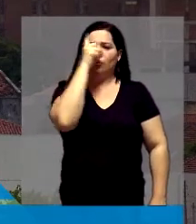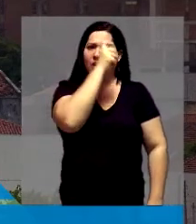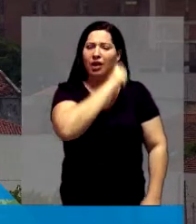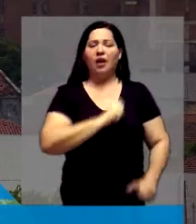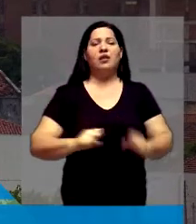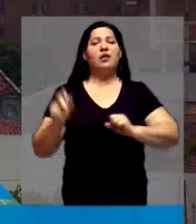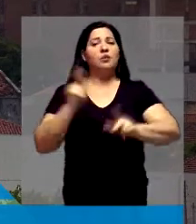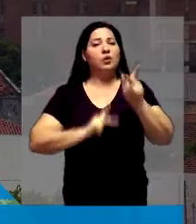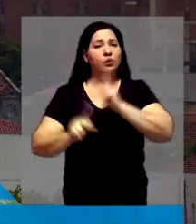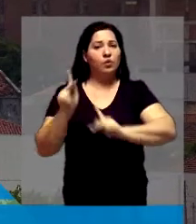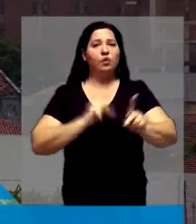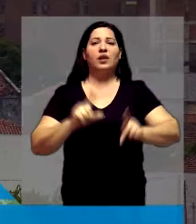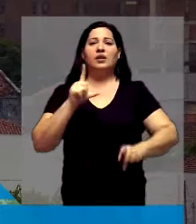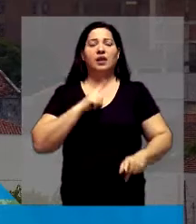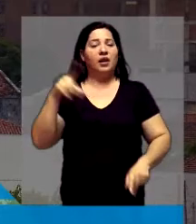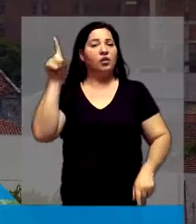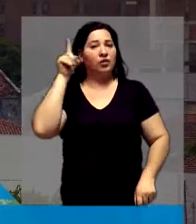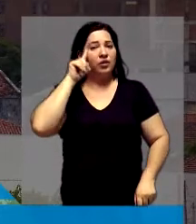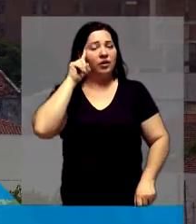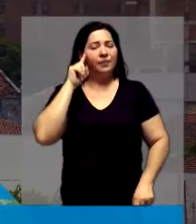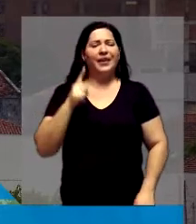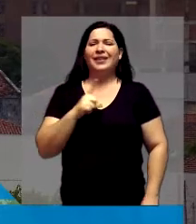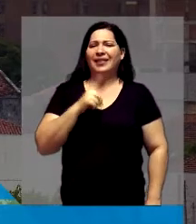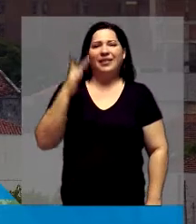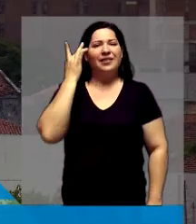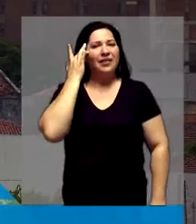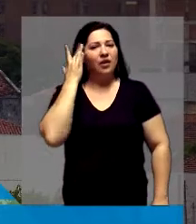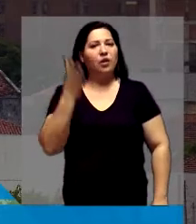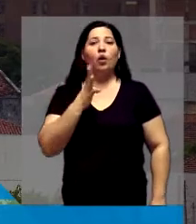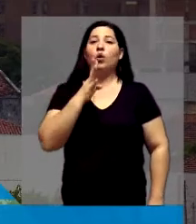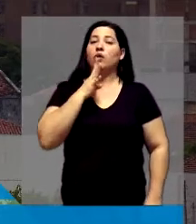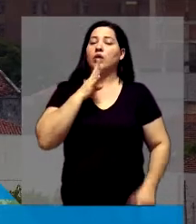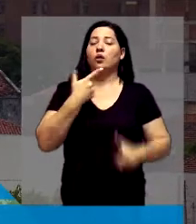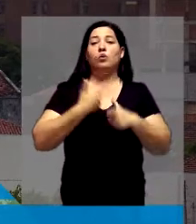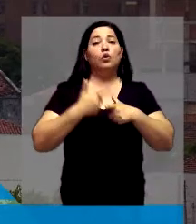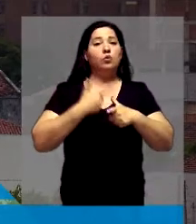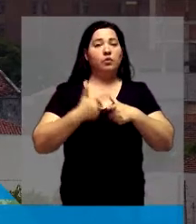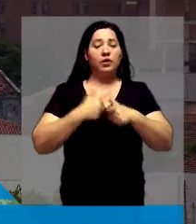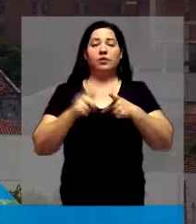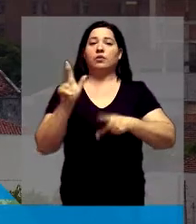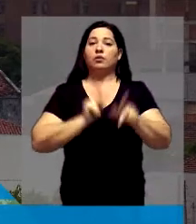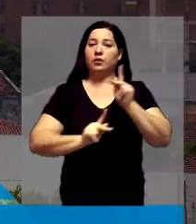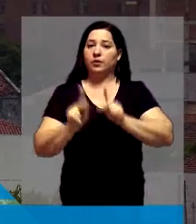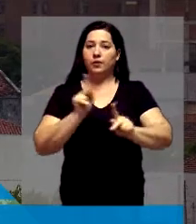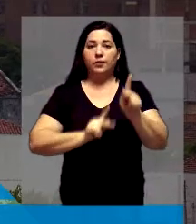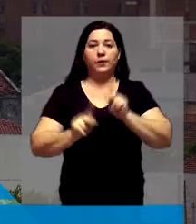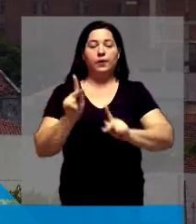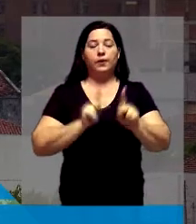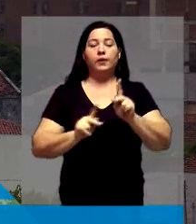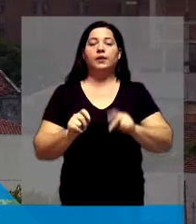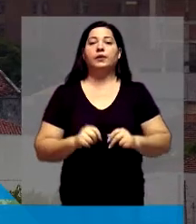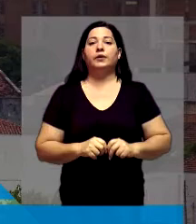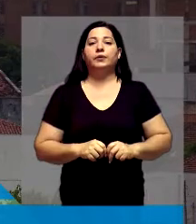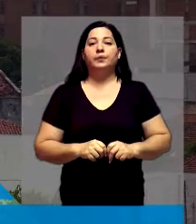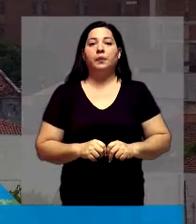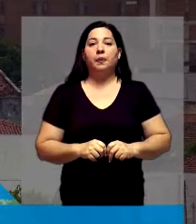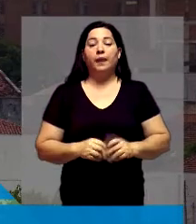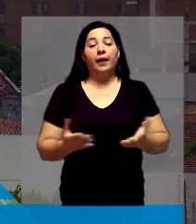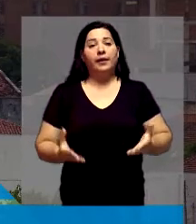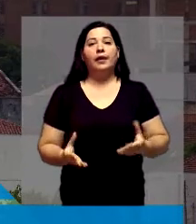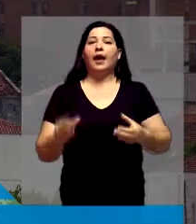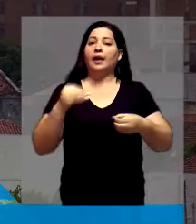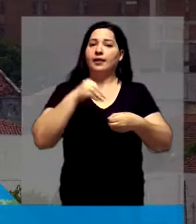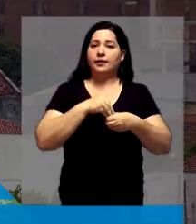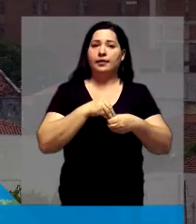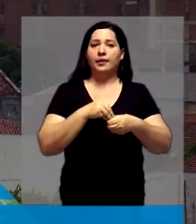Então, assim, a gente tem uma facilidade em conhecer os problemas da população. Agora, em relação à eleição, eleição ela